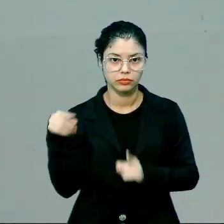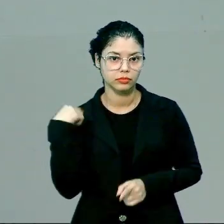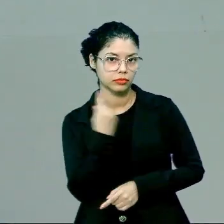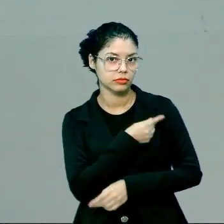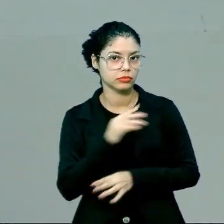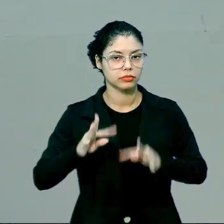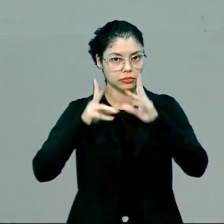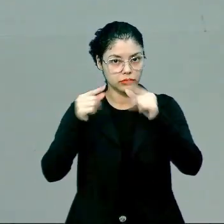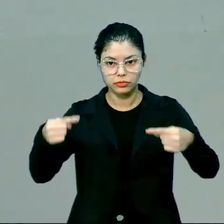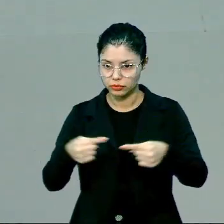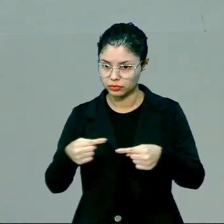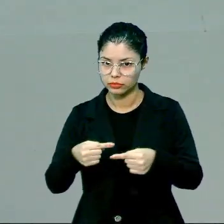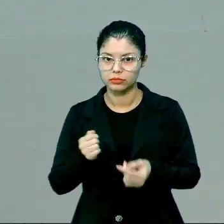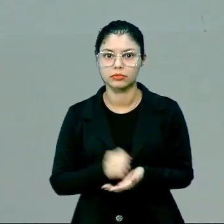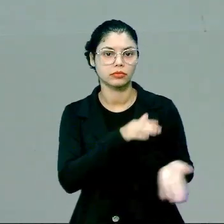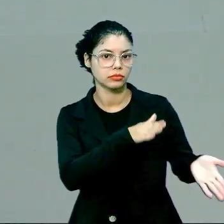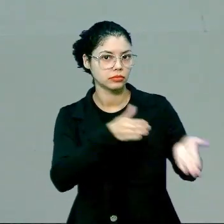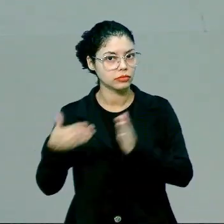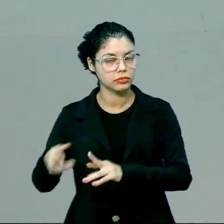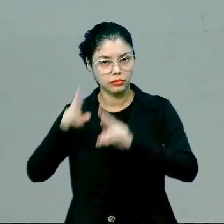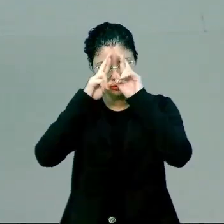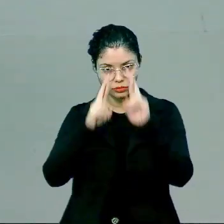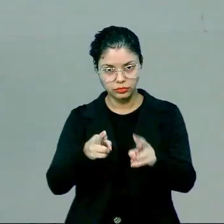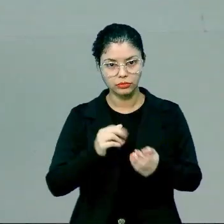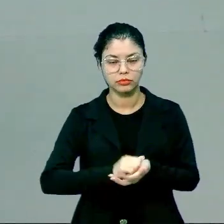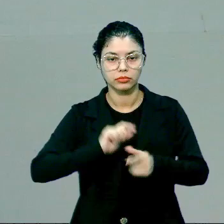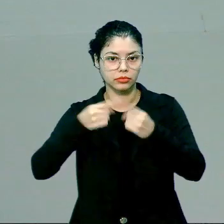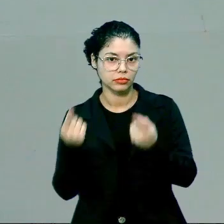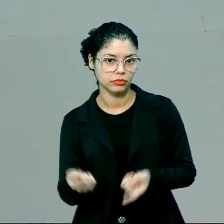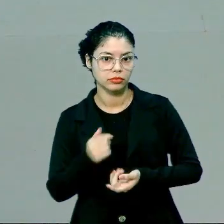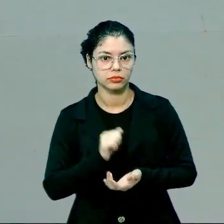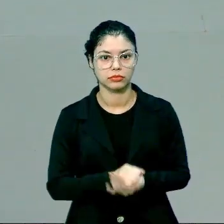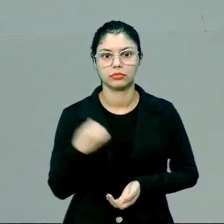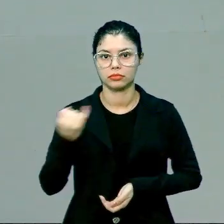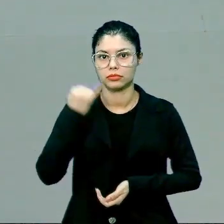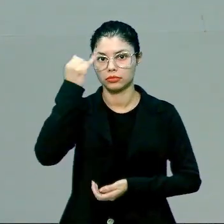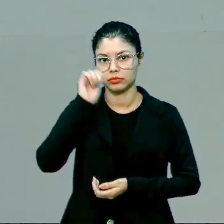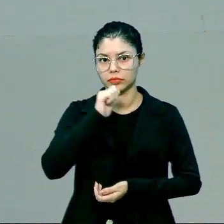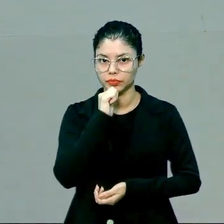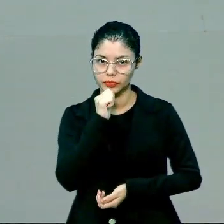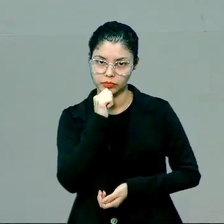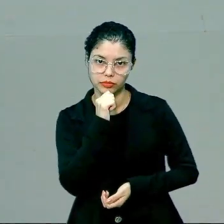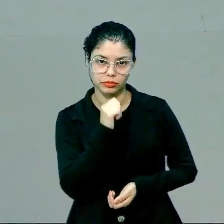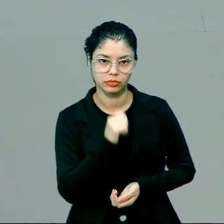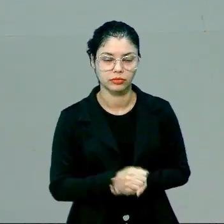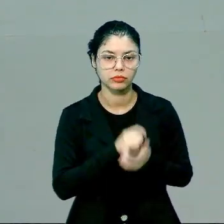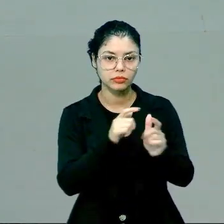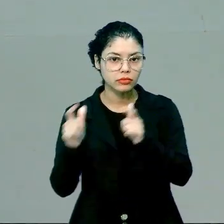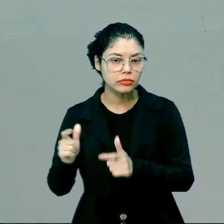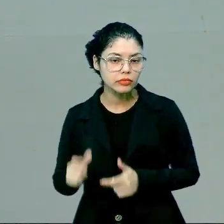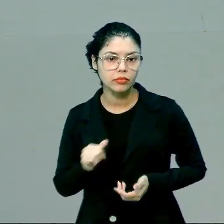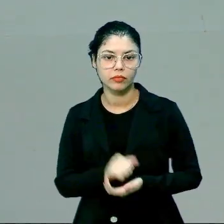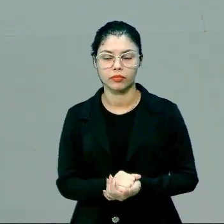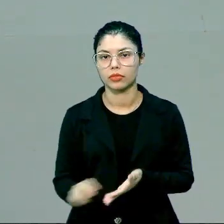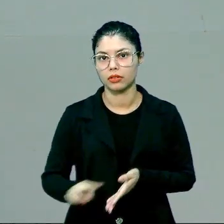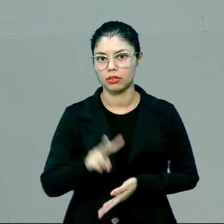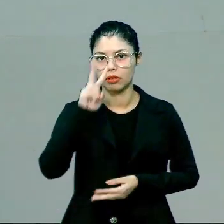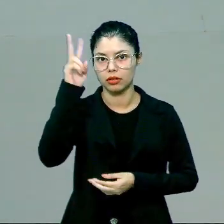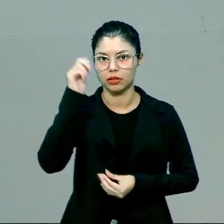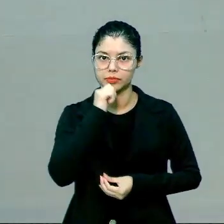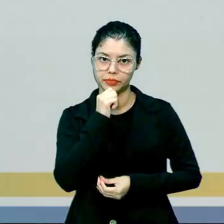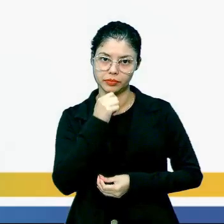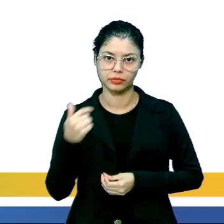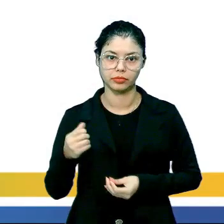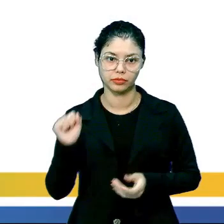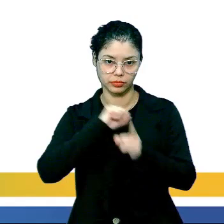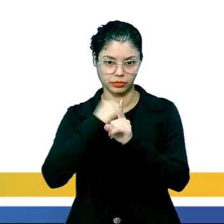todos nós concordamos e passamos a respeitar, mas ele não está fundamentado em nenhum lugar. São valores inerentes à sociedade.